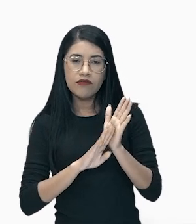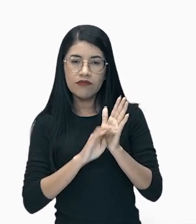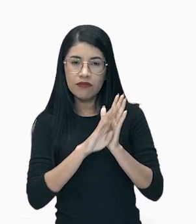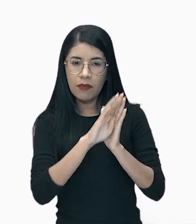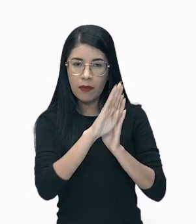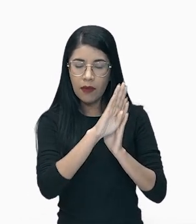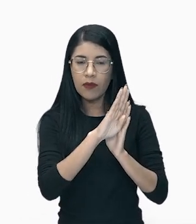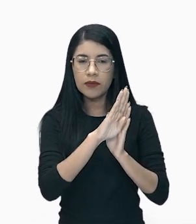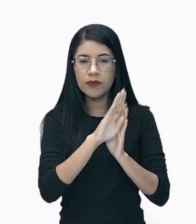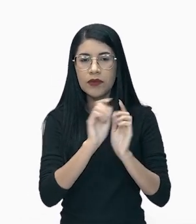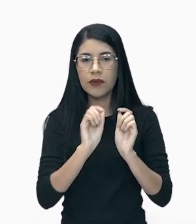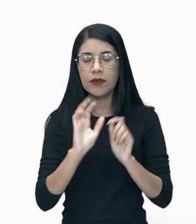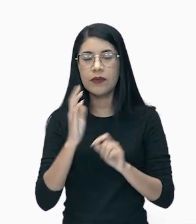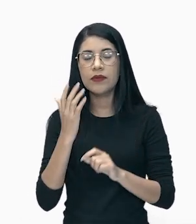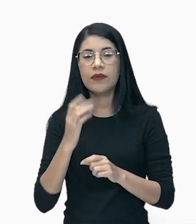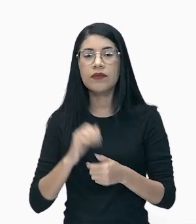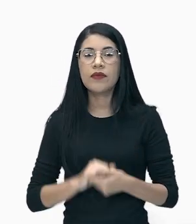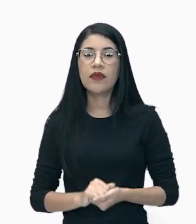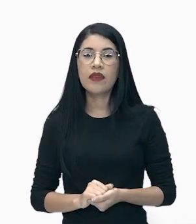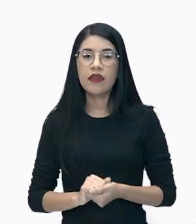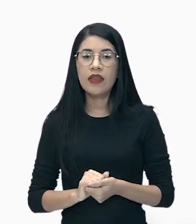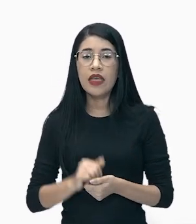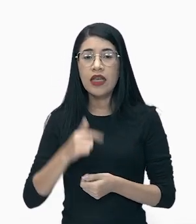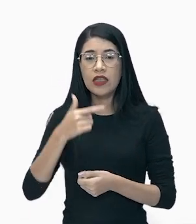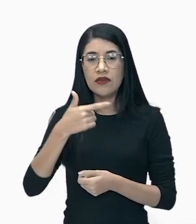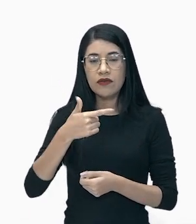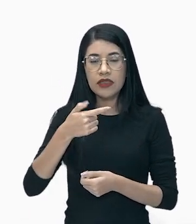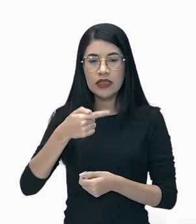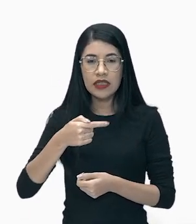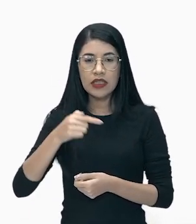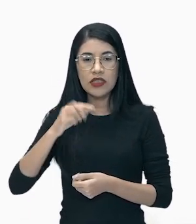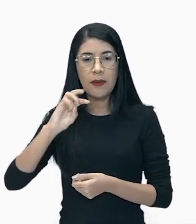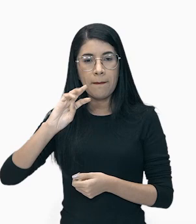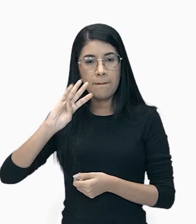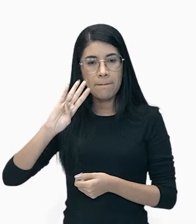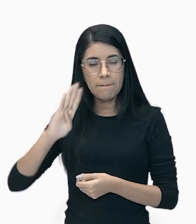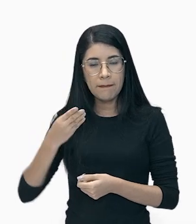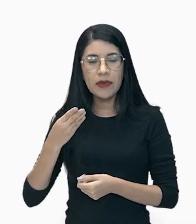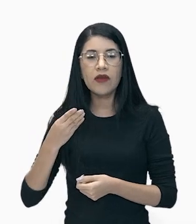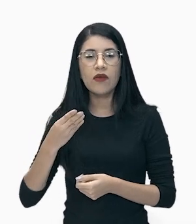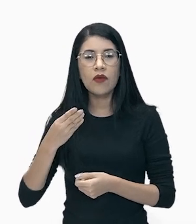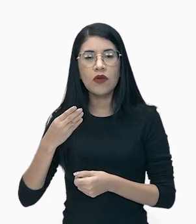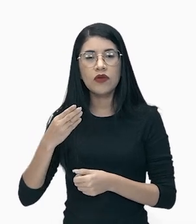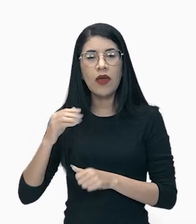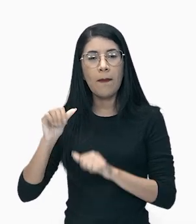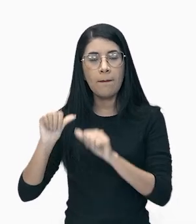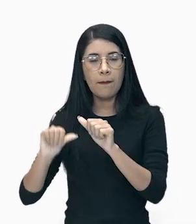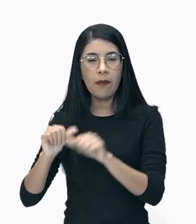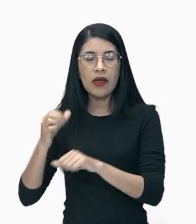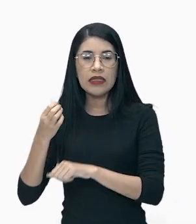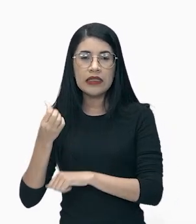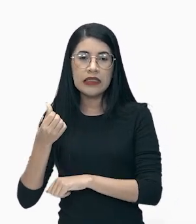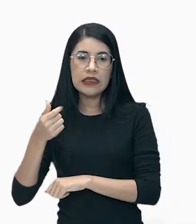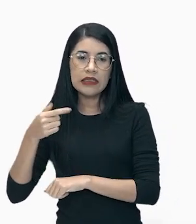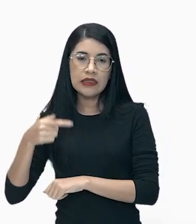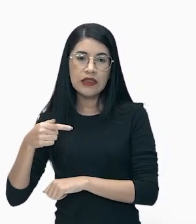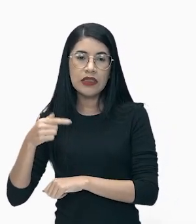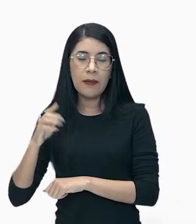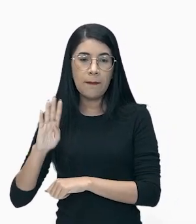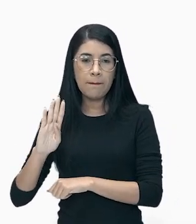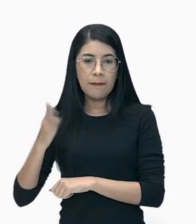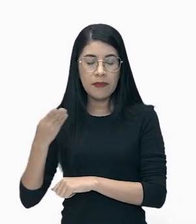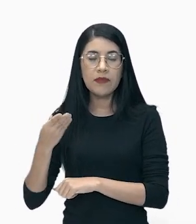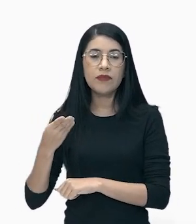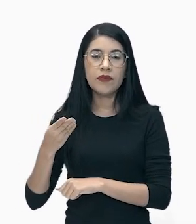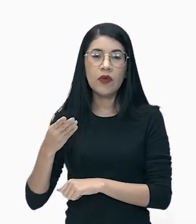de Nova York passou de 27 bilhões para 67 bilhões de dólares. Vamos ver que é